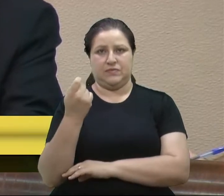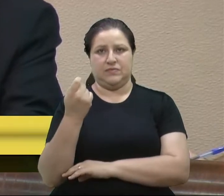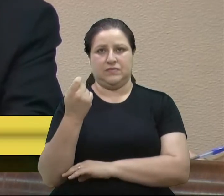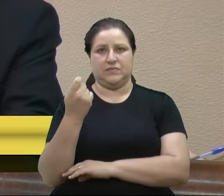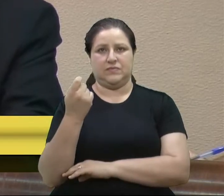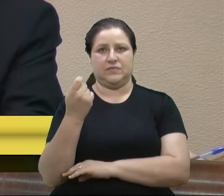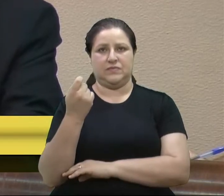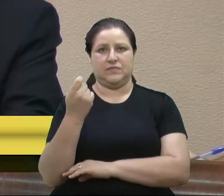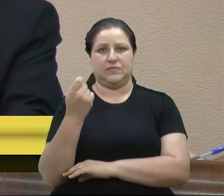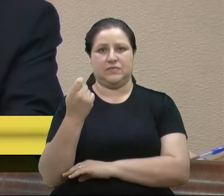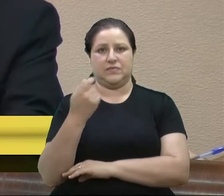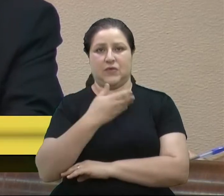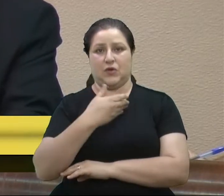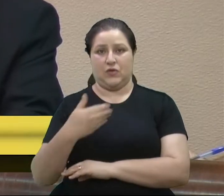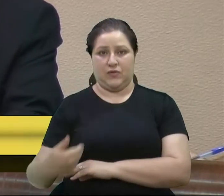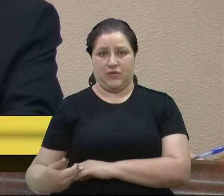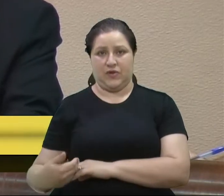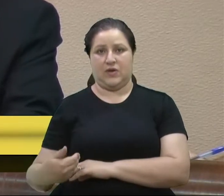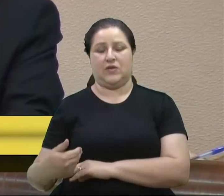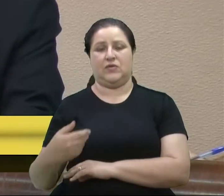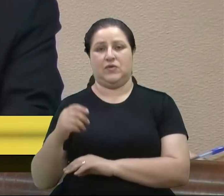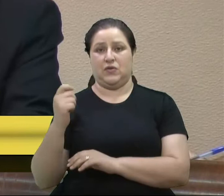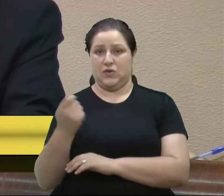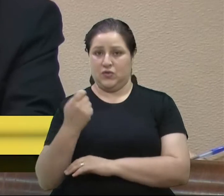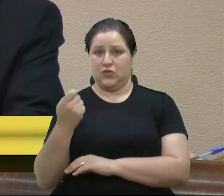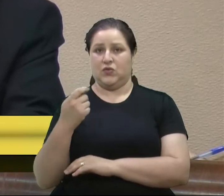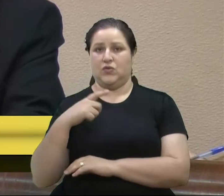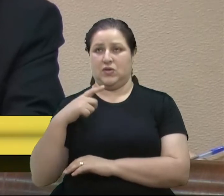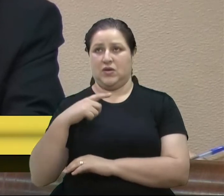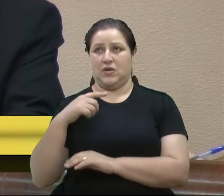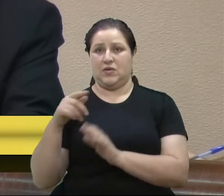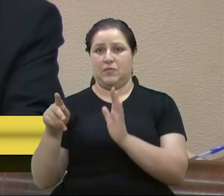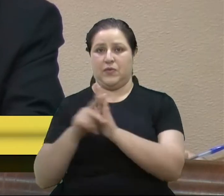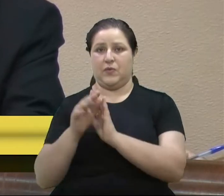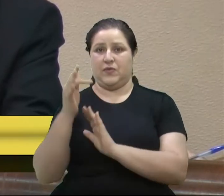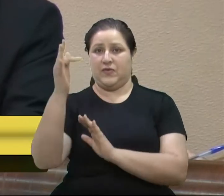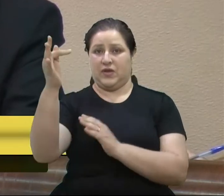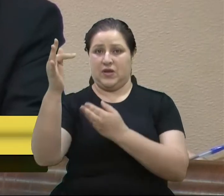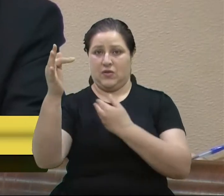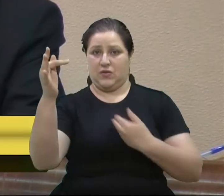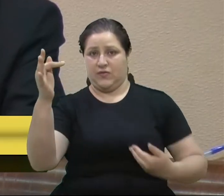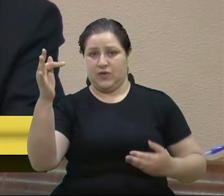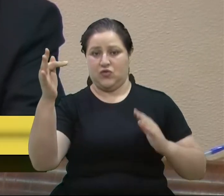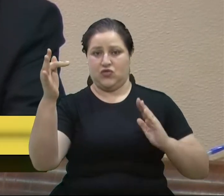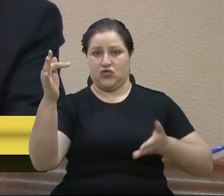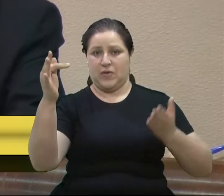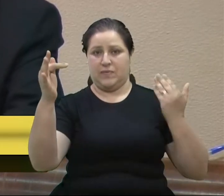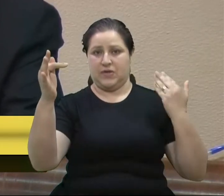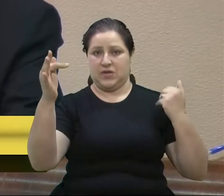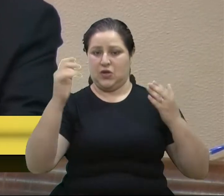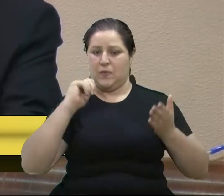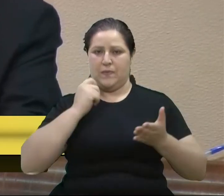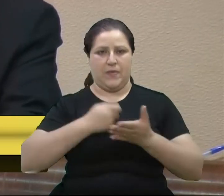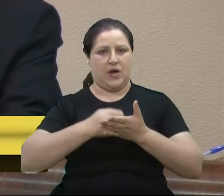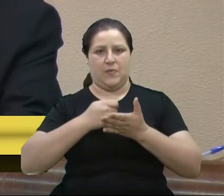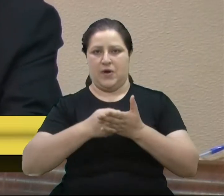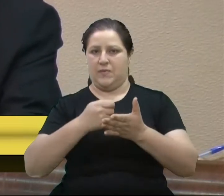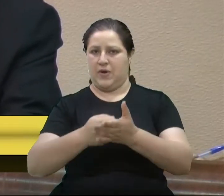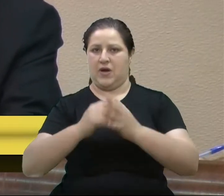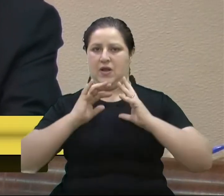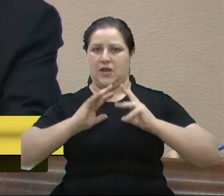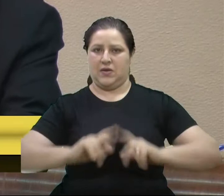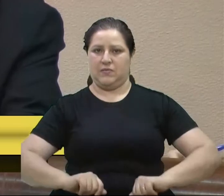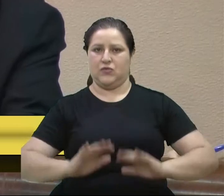que o governo do Sul tem com o governo federal, já foi paga há muitos anos. fatos que, estranhamente, hoje